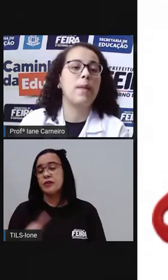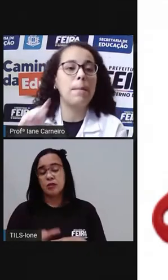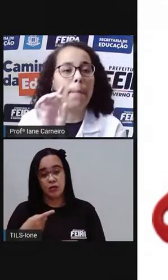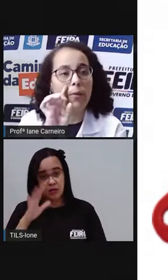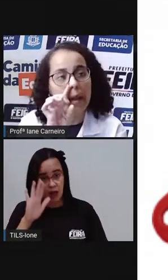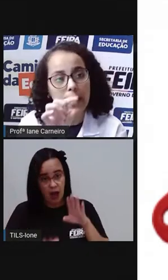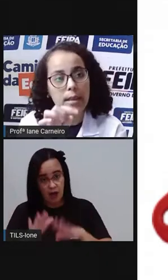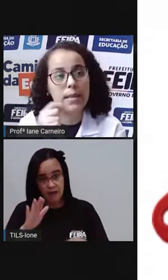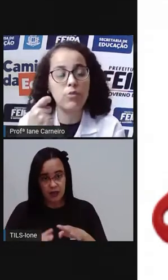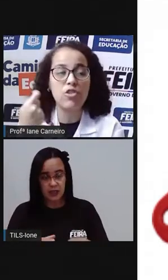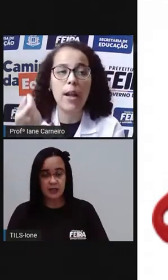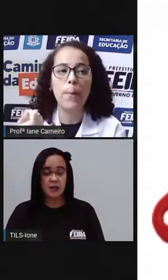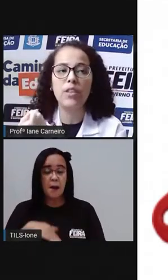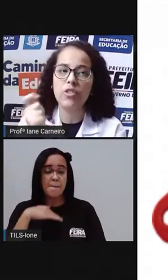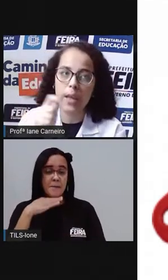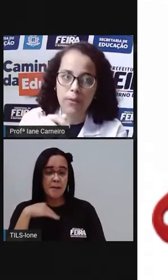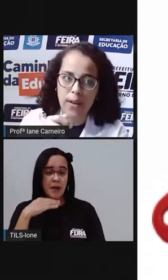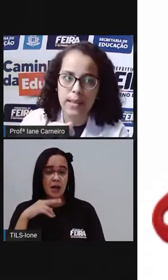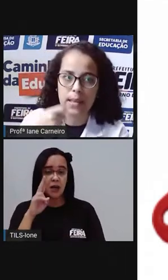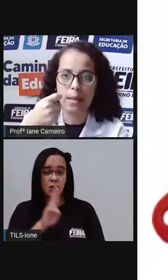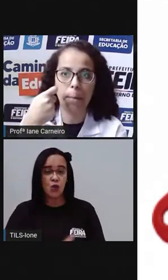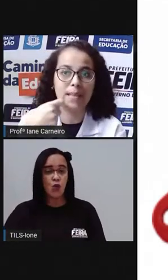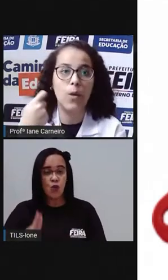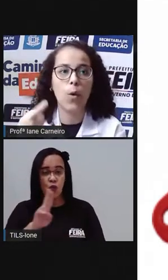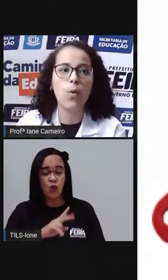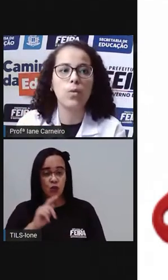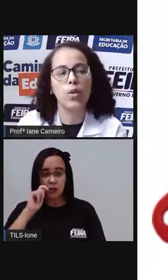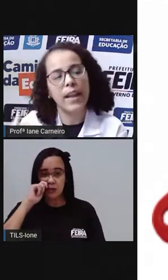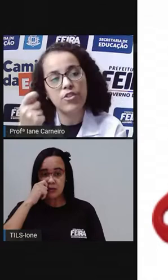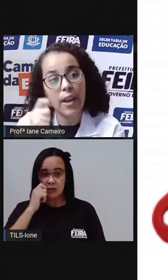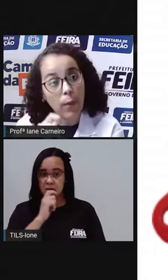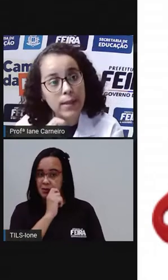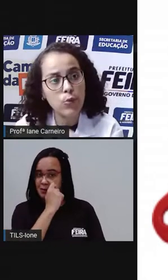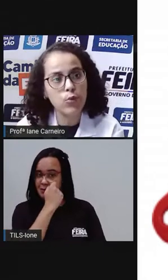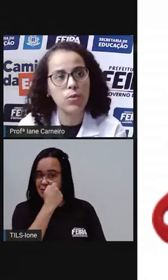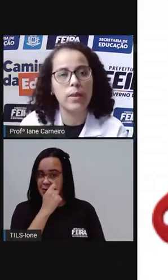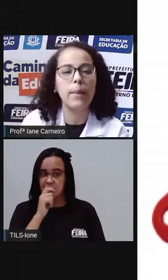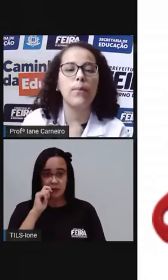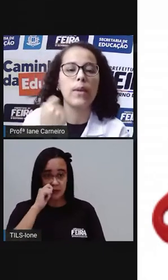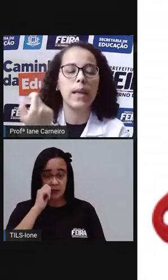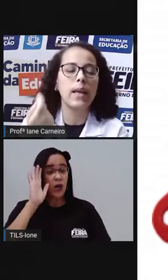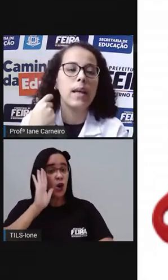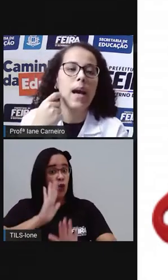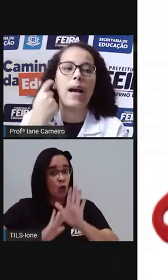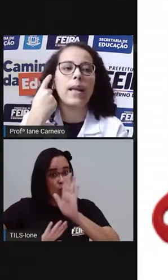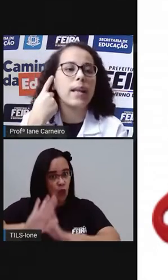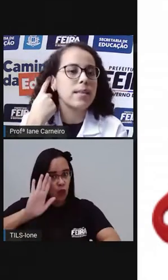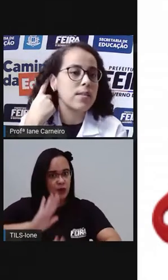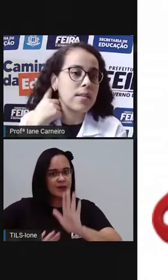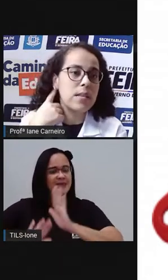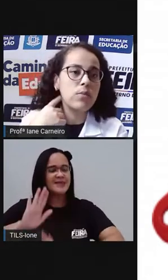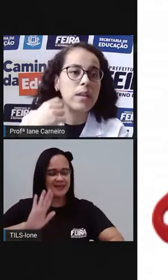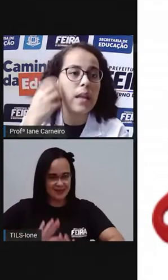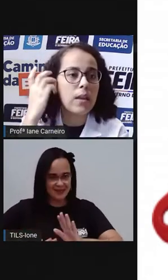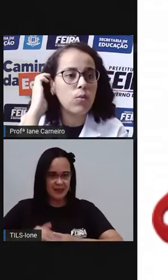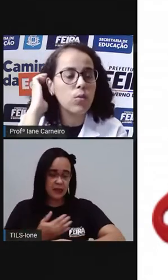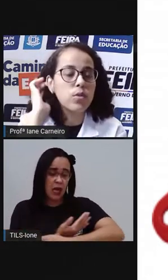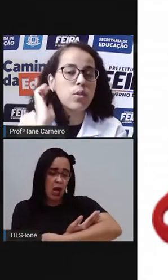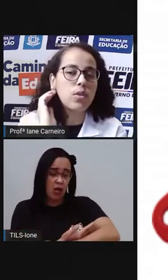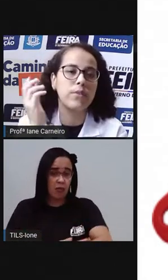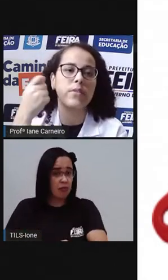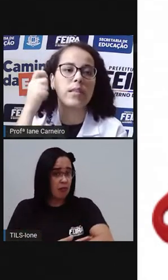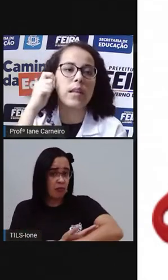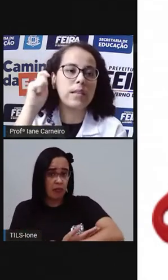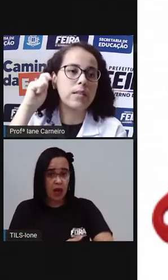cotonete para limpar o nariz. Então geralmente quem faz essa limpeza com o cotonete é o adulto, né? Porque a criança às vezes não tem um